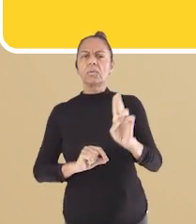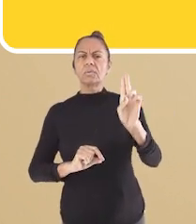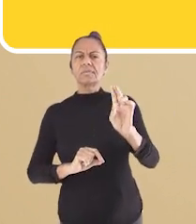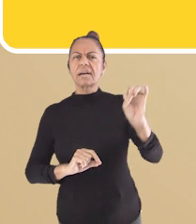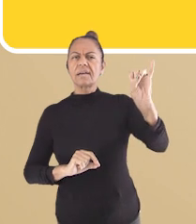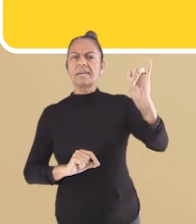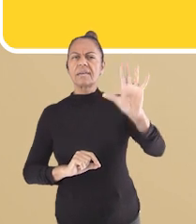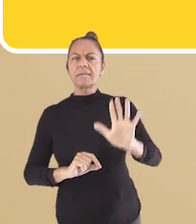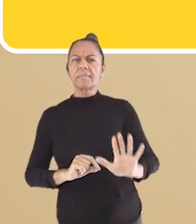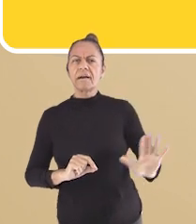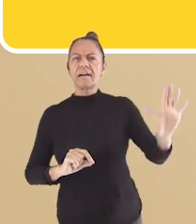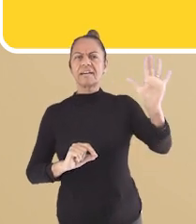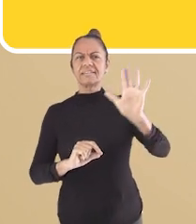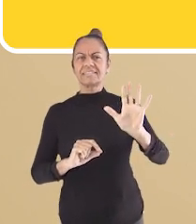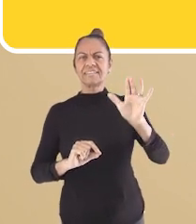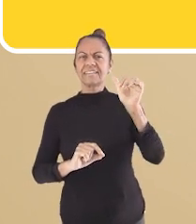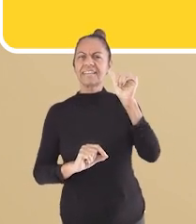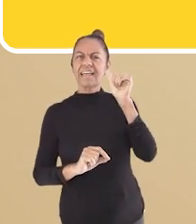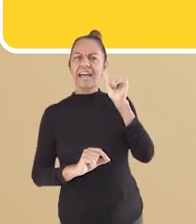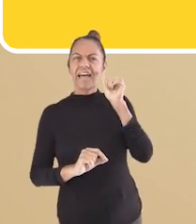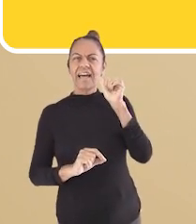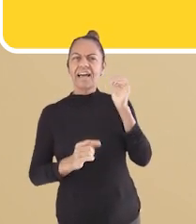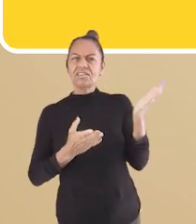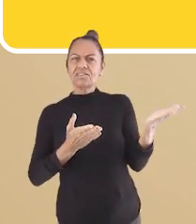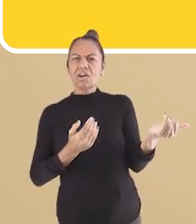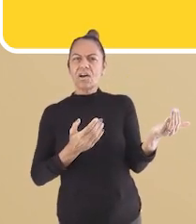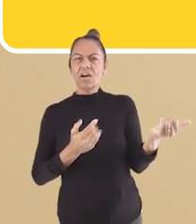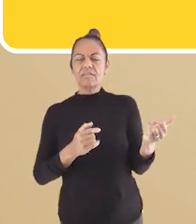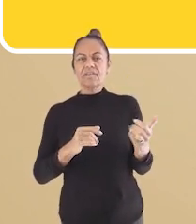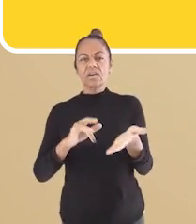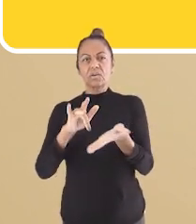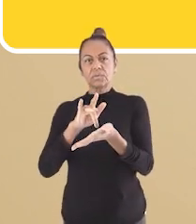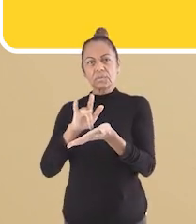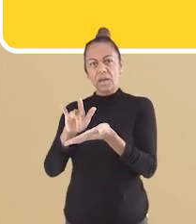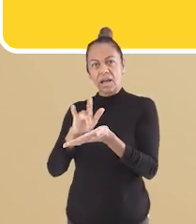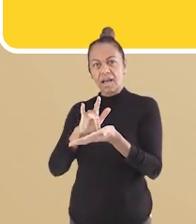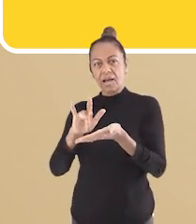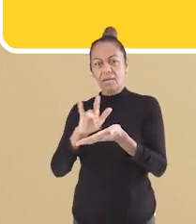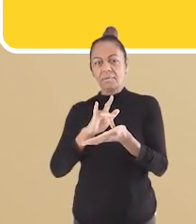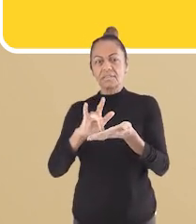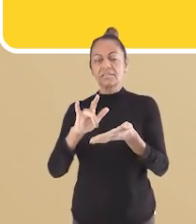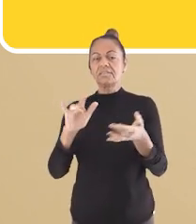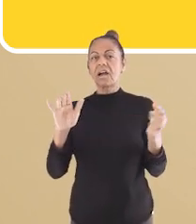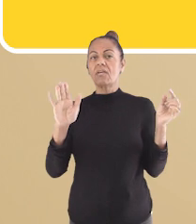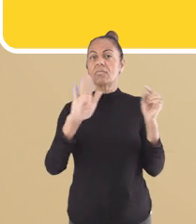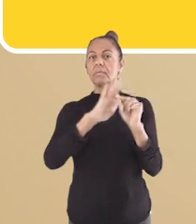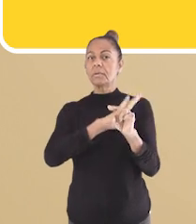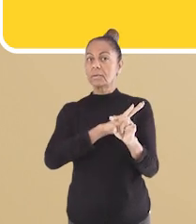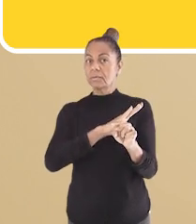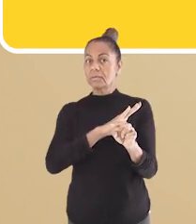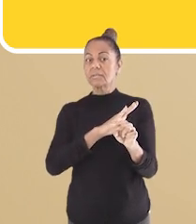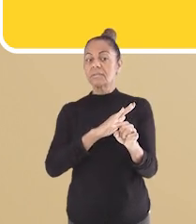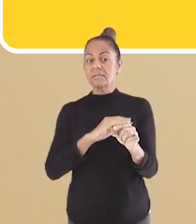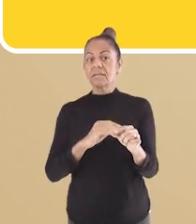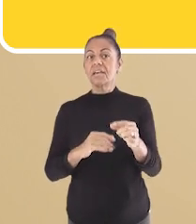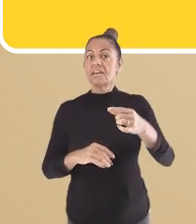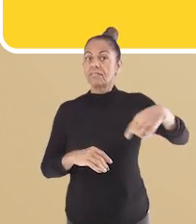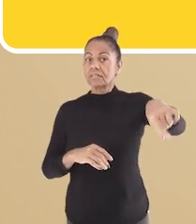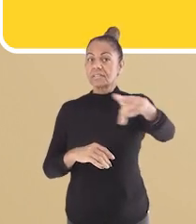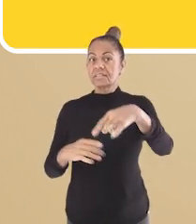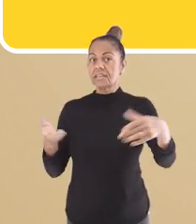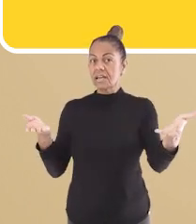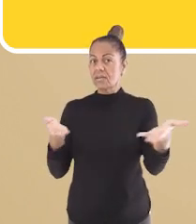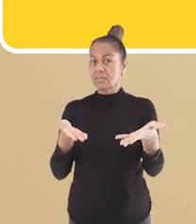mim. Vamos usar a imagem da foto da moça com o tablet. É só acrescentar as informações referentes às